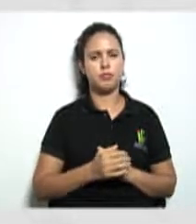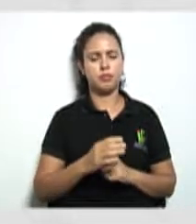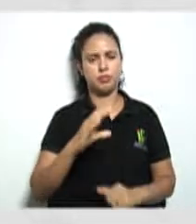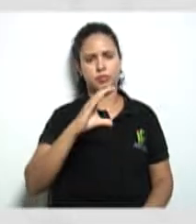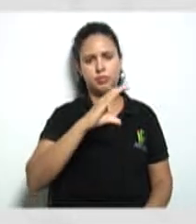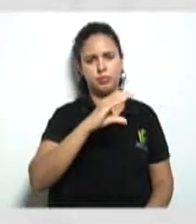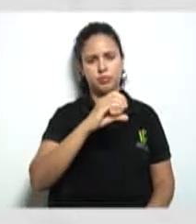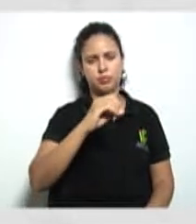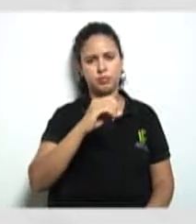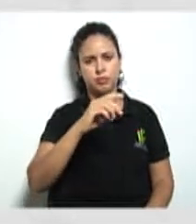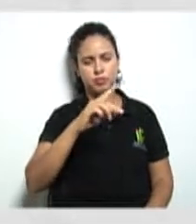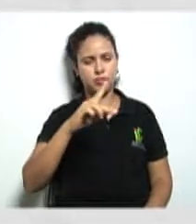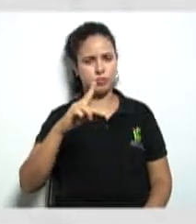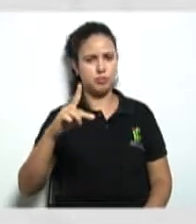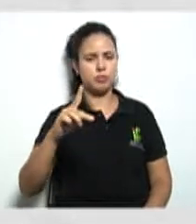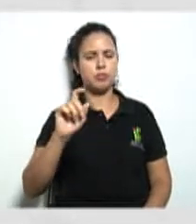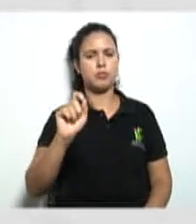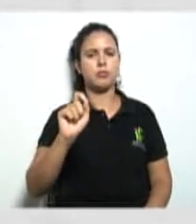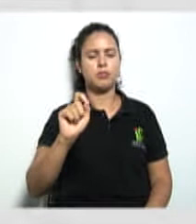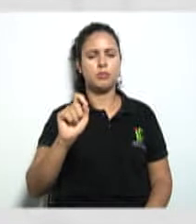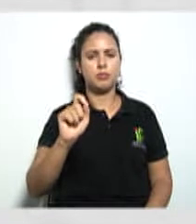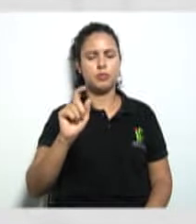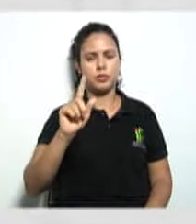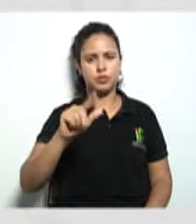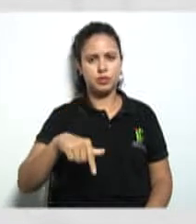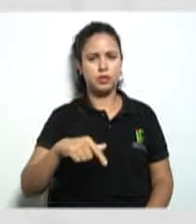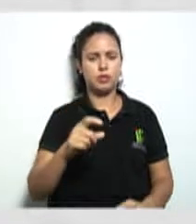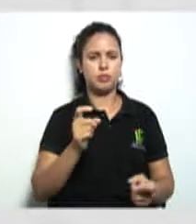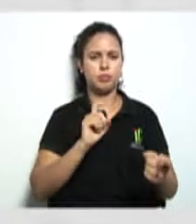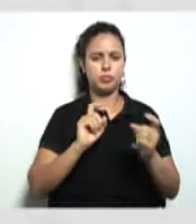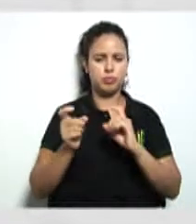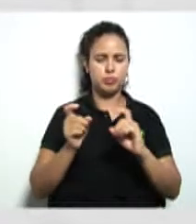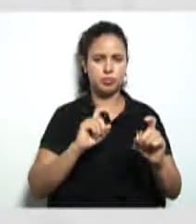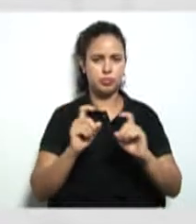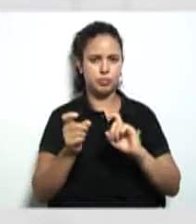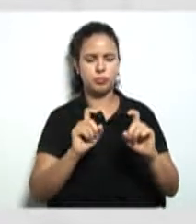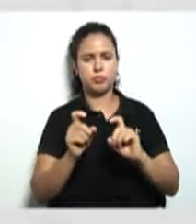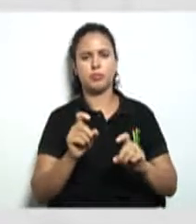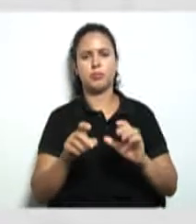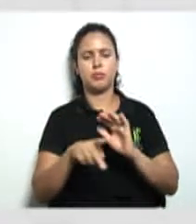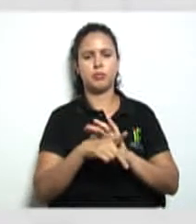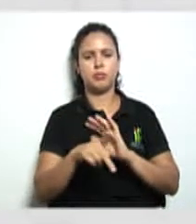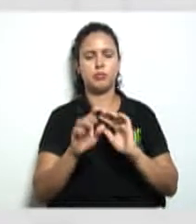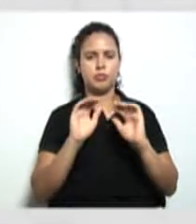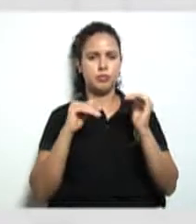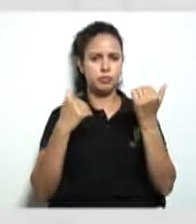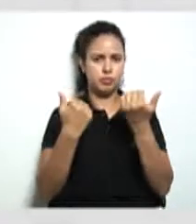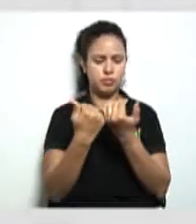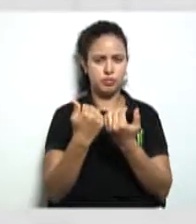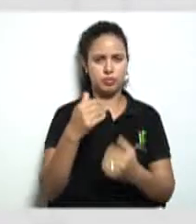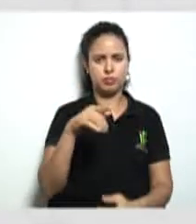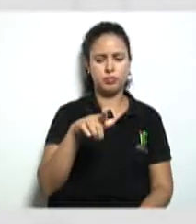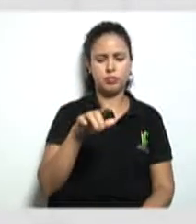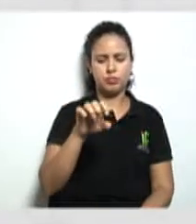cooperativa constitui-se por deliberação da Assembleia Geral dos fundadores